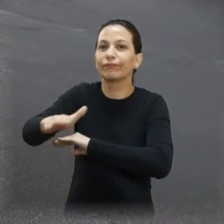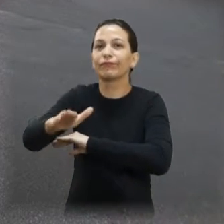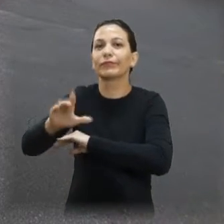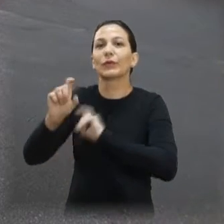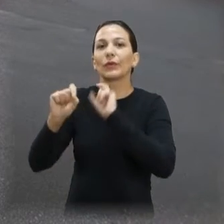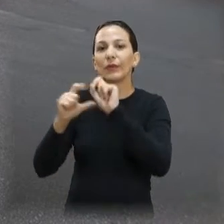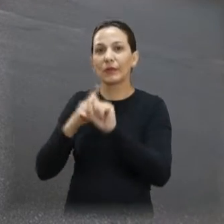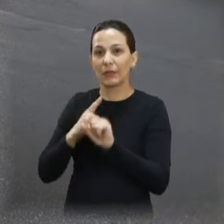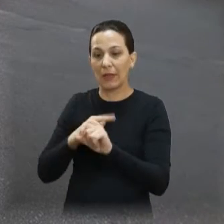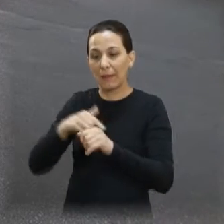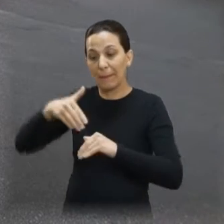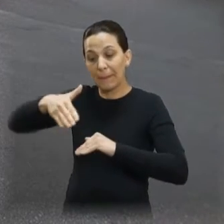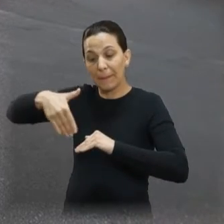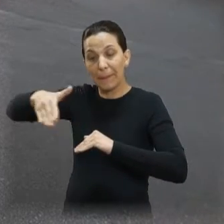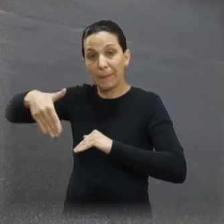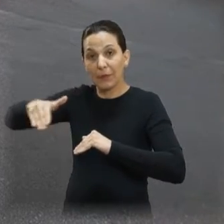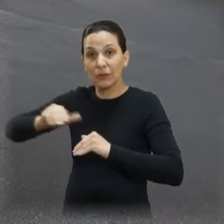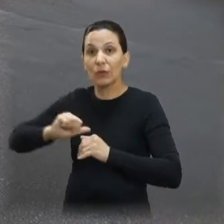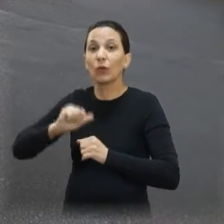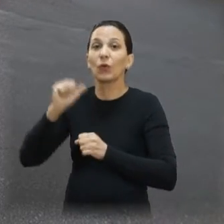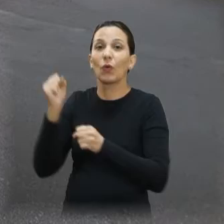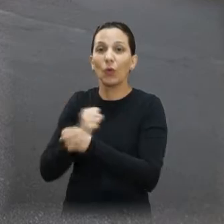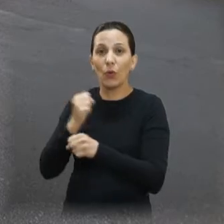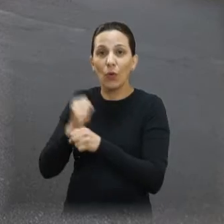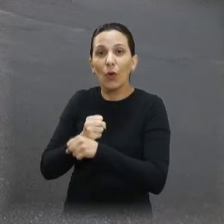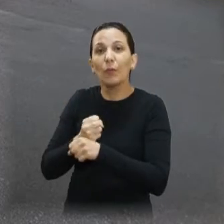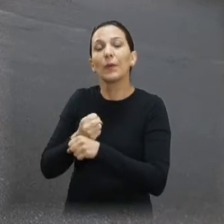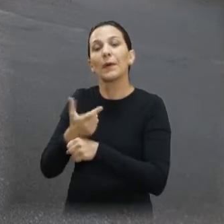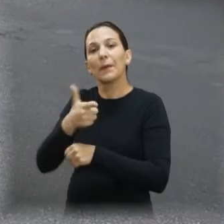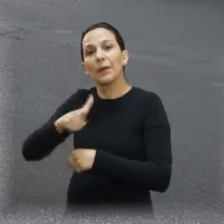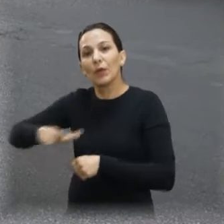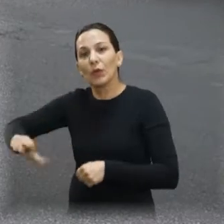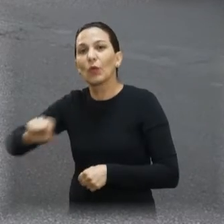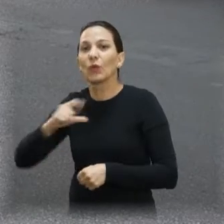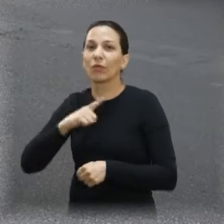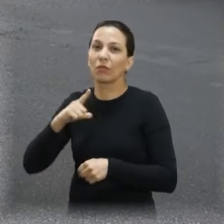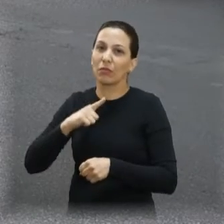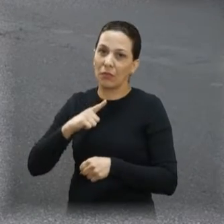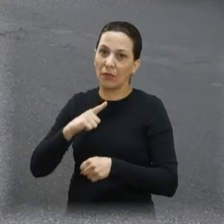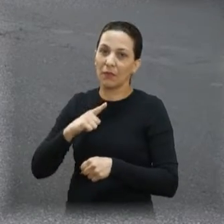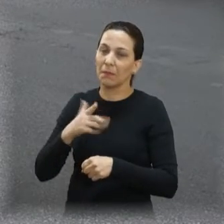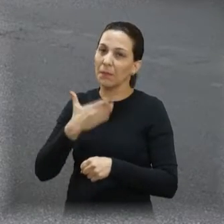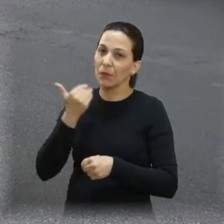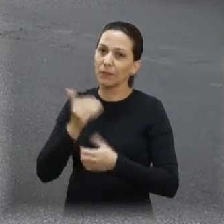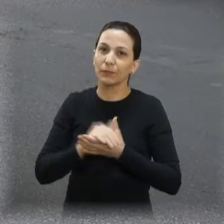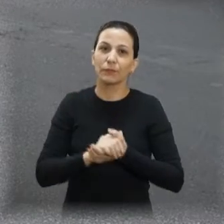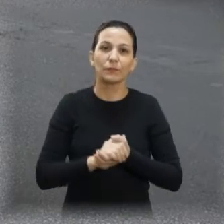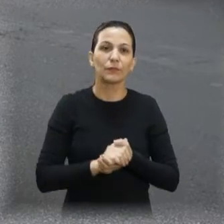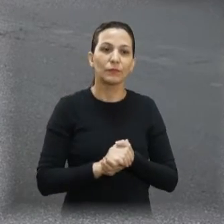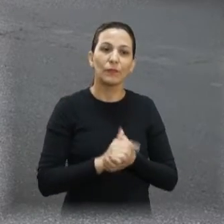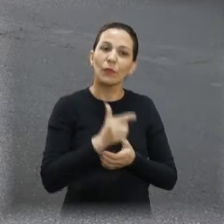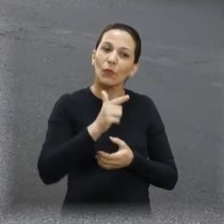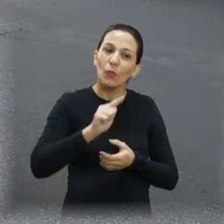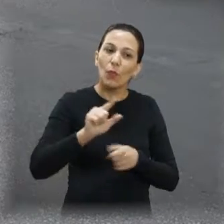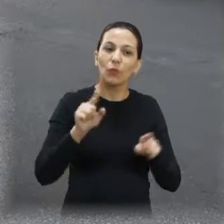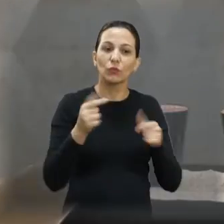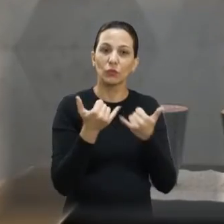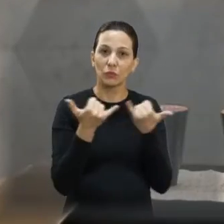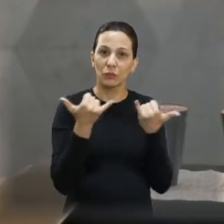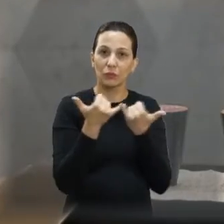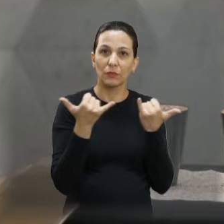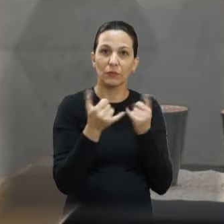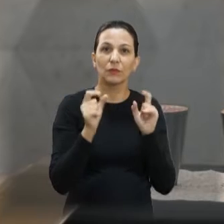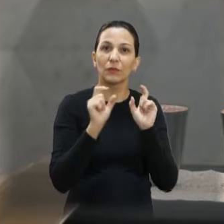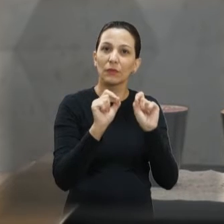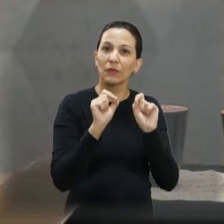feita repintura, revitalização da sinalização de solo e ela foi feita. Outra situação exatamente semelhante da